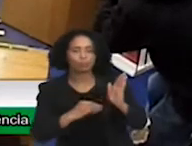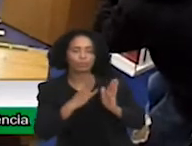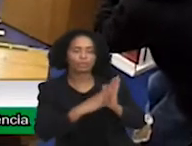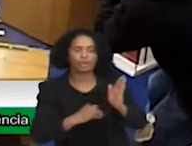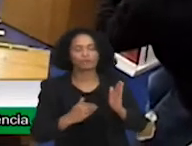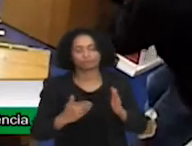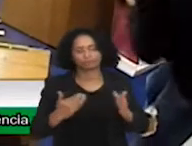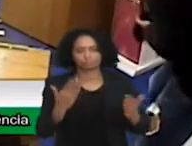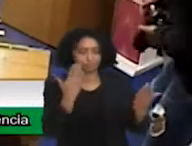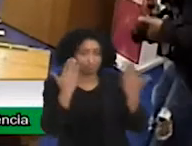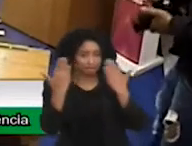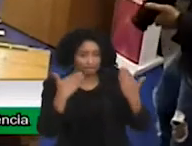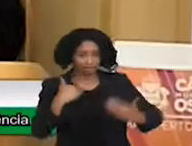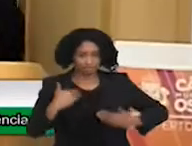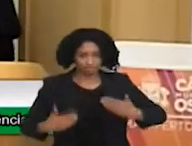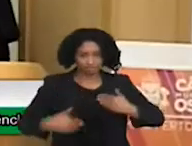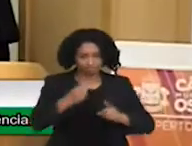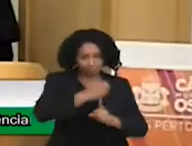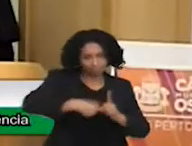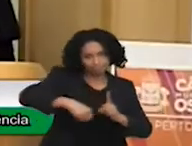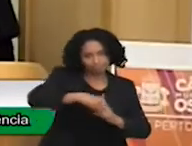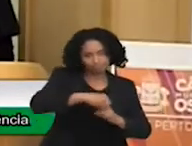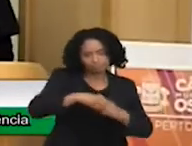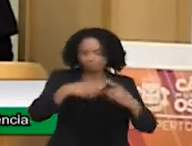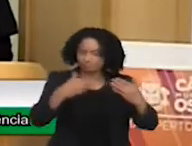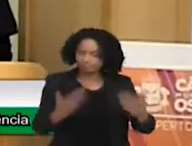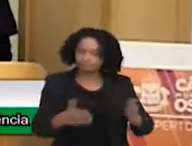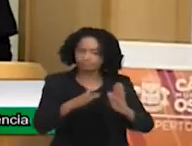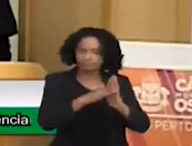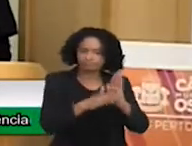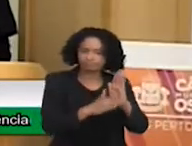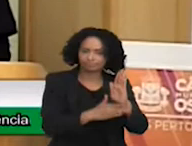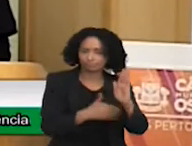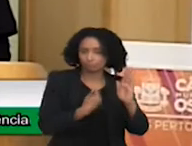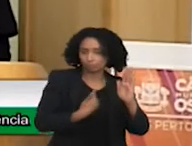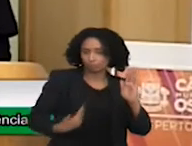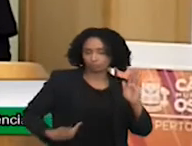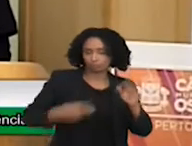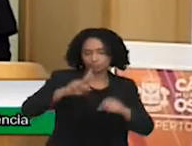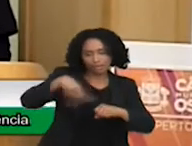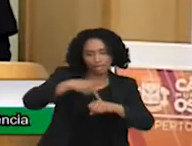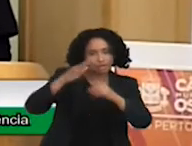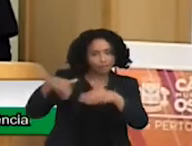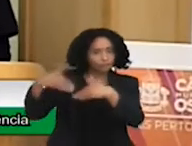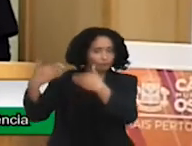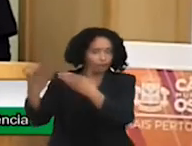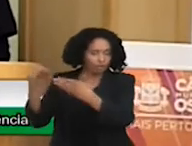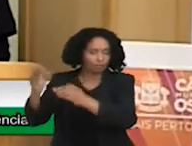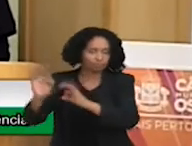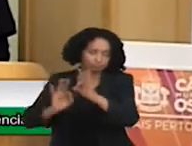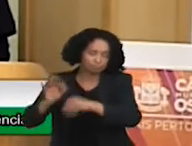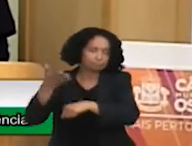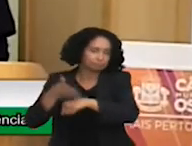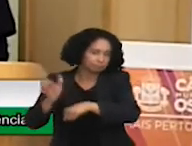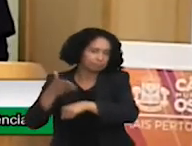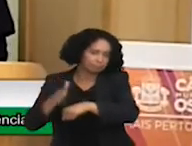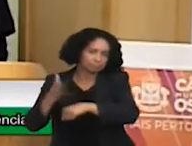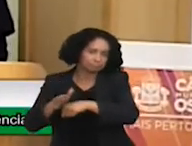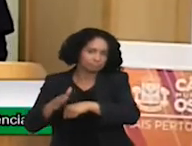as políticas públicas internacionais fazem? E tem jeito, porque já fazem